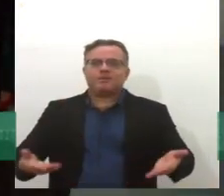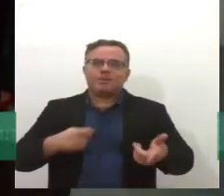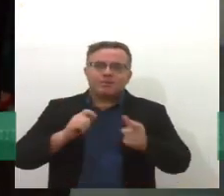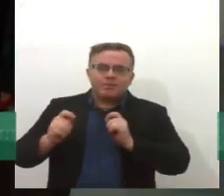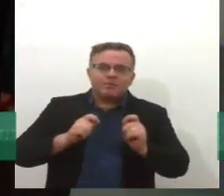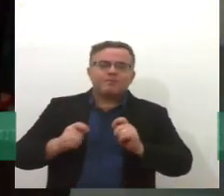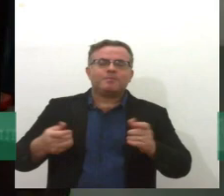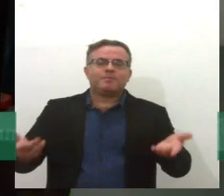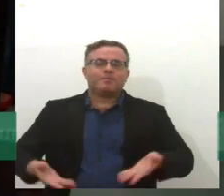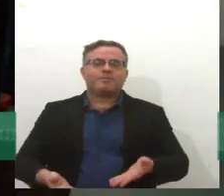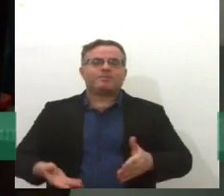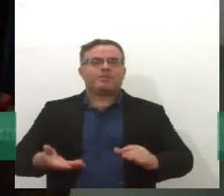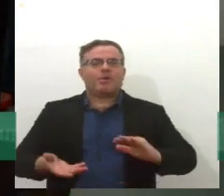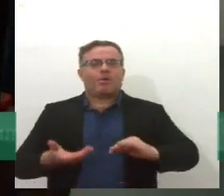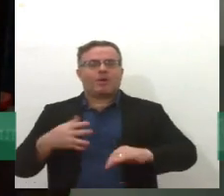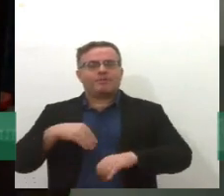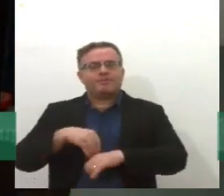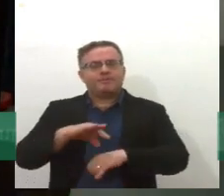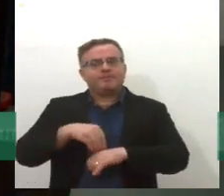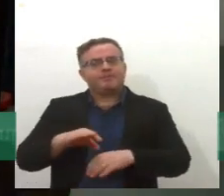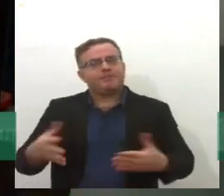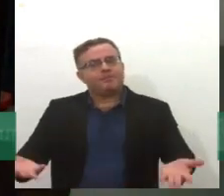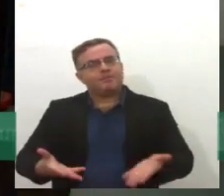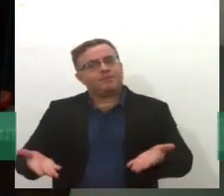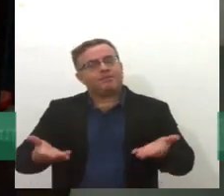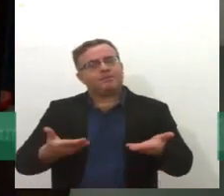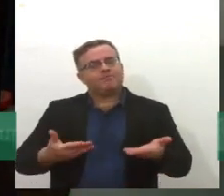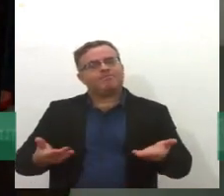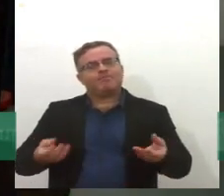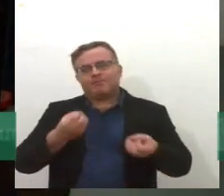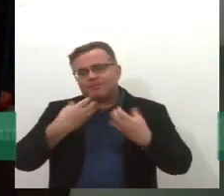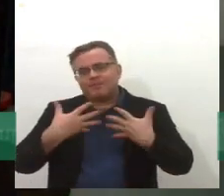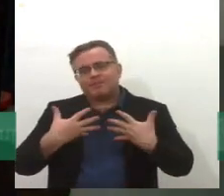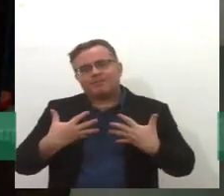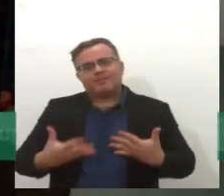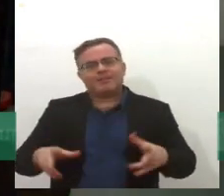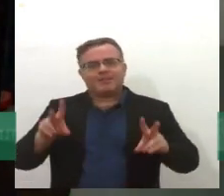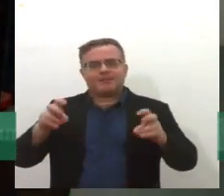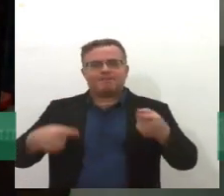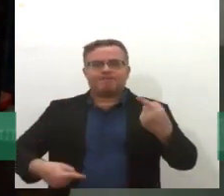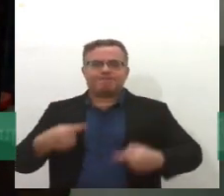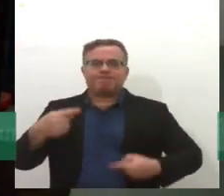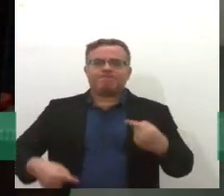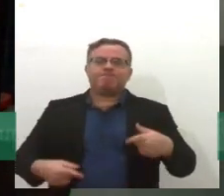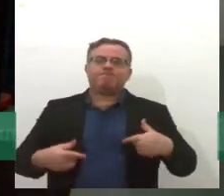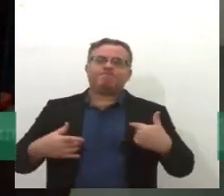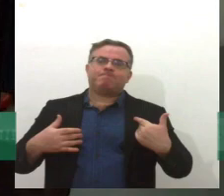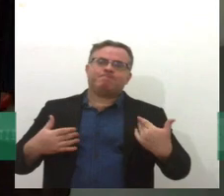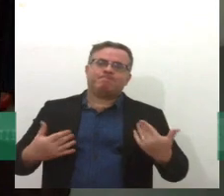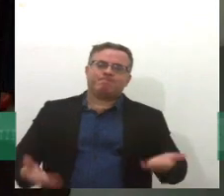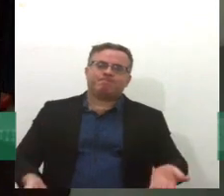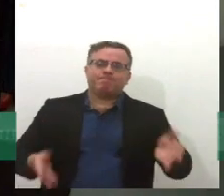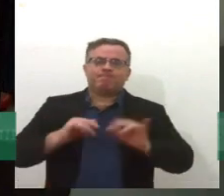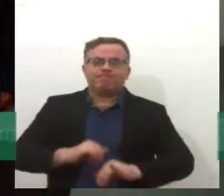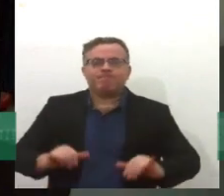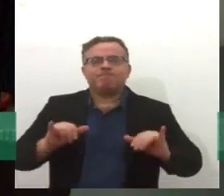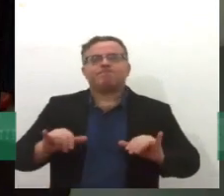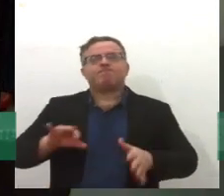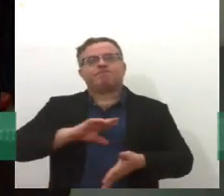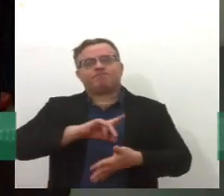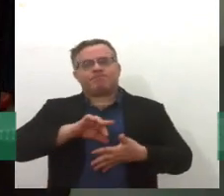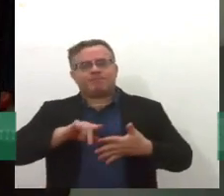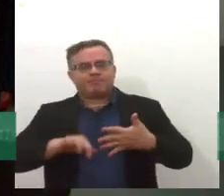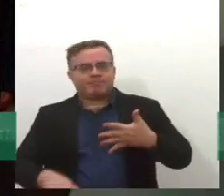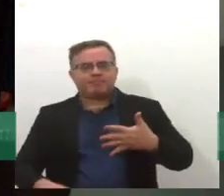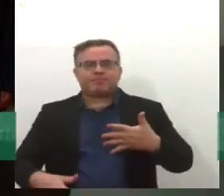Congresso em Pauta, deixar o espaço sempre aberto para a gente falar desse tema tão importante. A gente fala do janeiro branco, talvez por